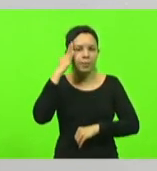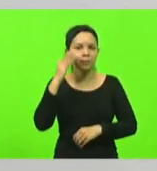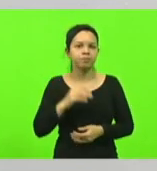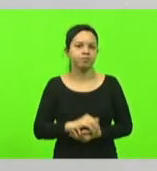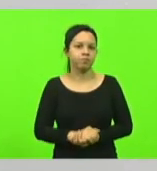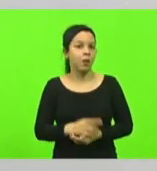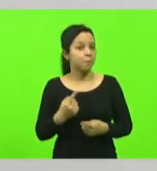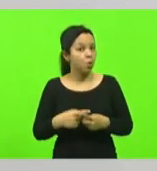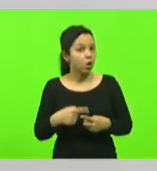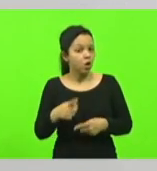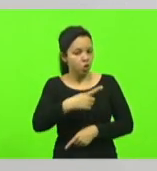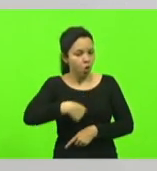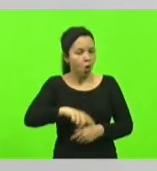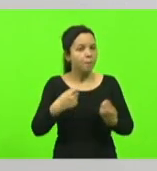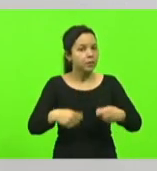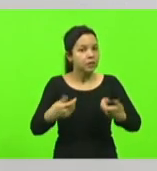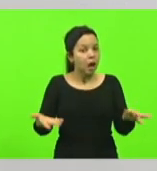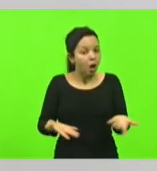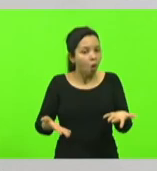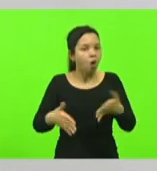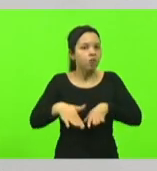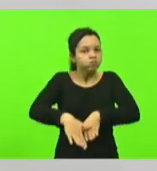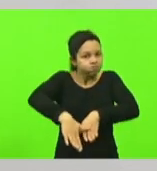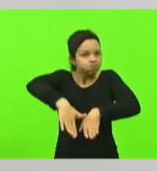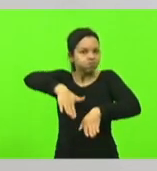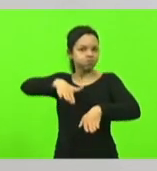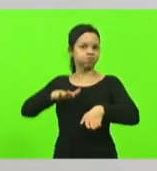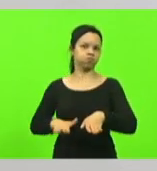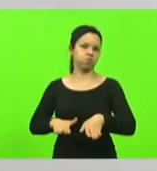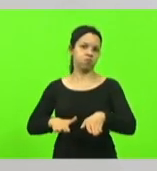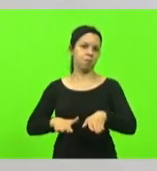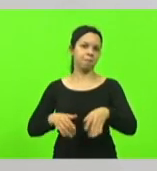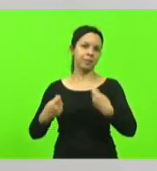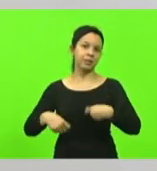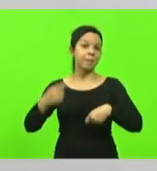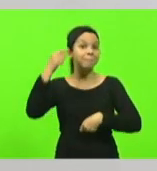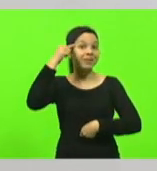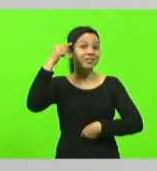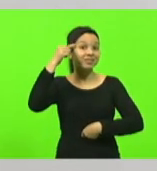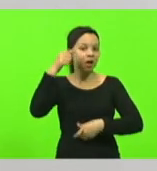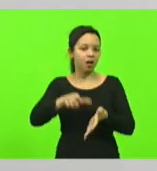para trás agora, um pezinho para trás, antes de distribuir essas emendas.